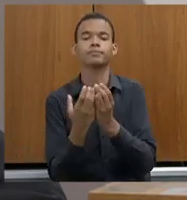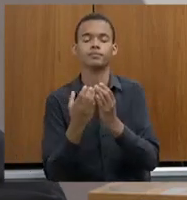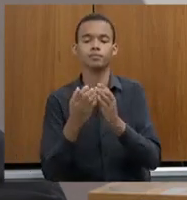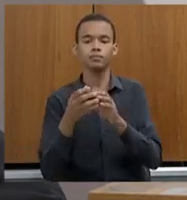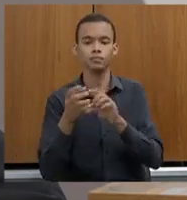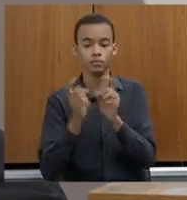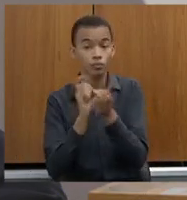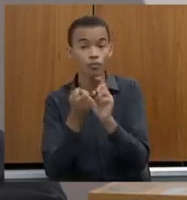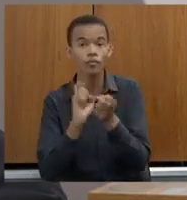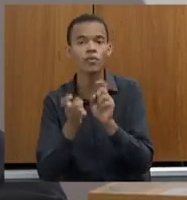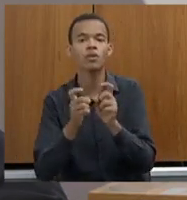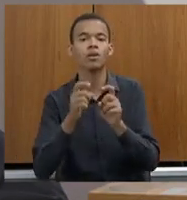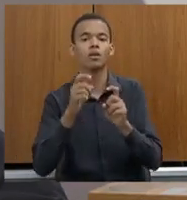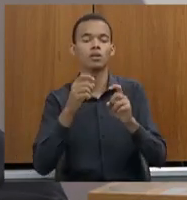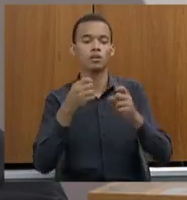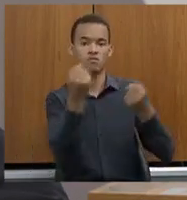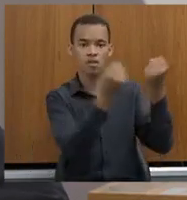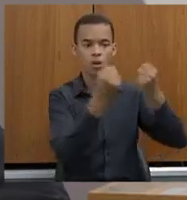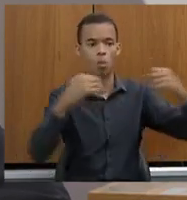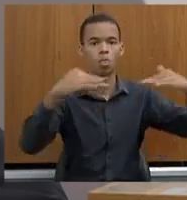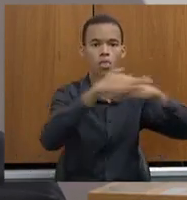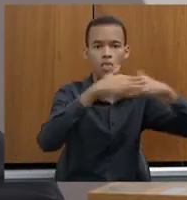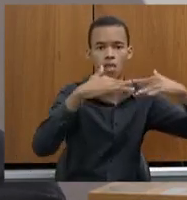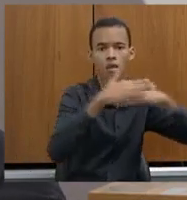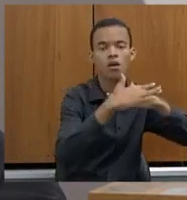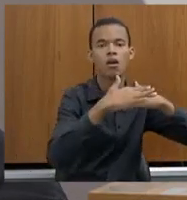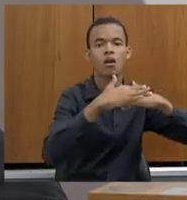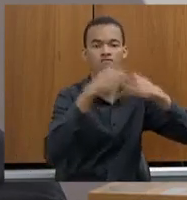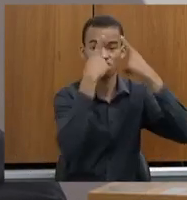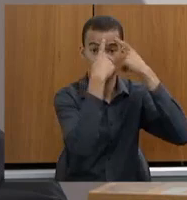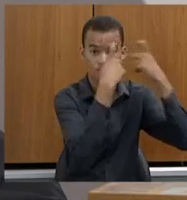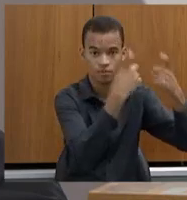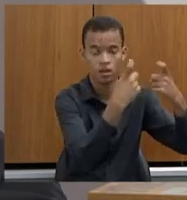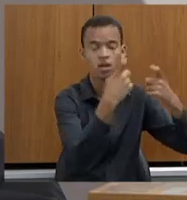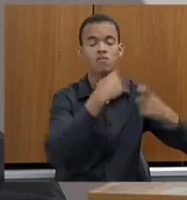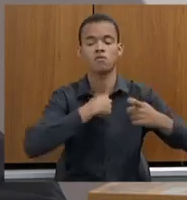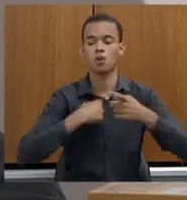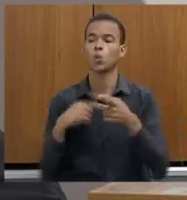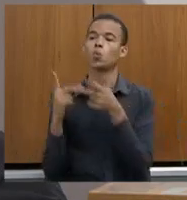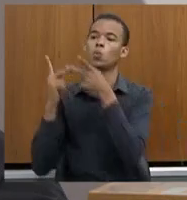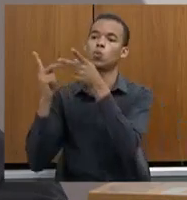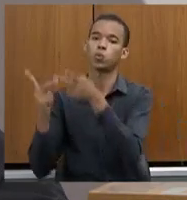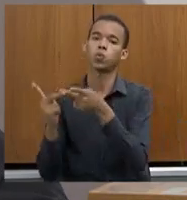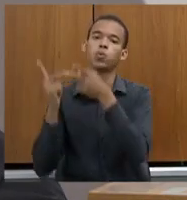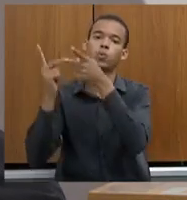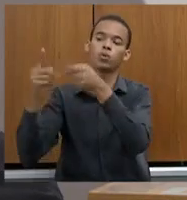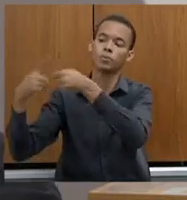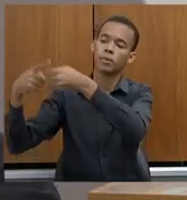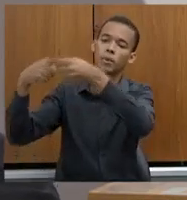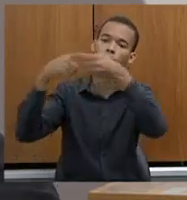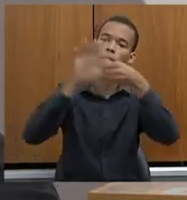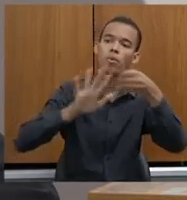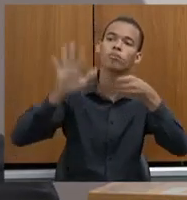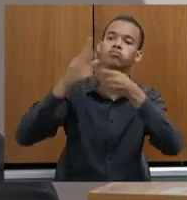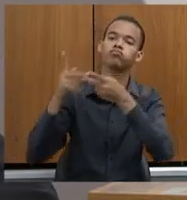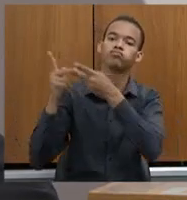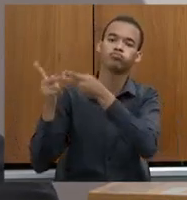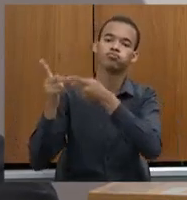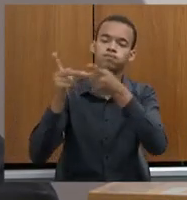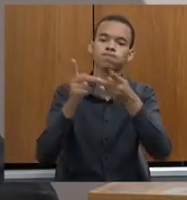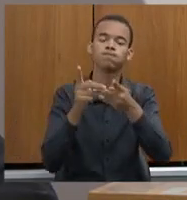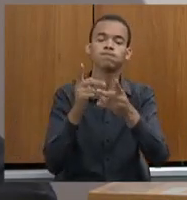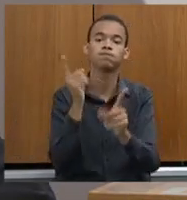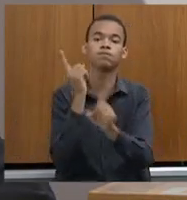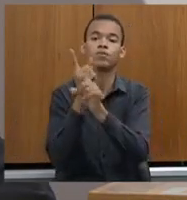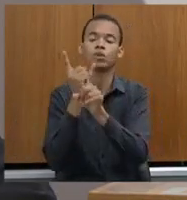no trânsito, eu visitei o Estado todo. E é uma coisa impressionante. Nós fizemos uma conta,